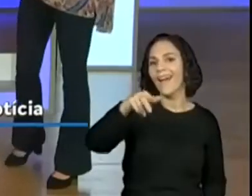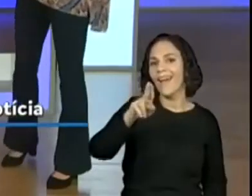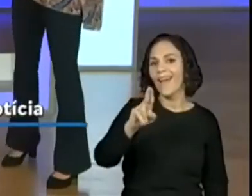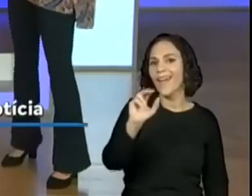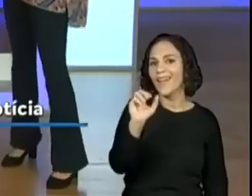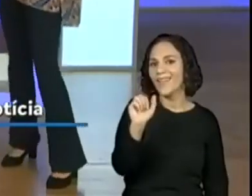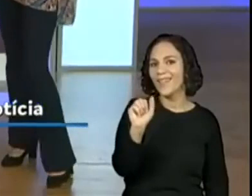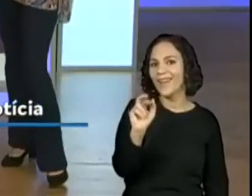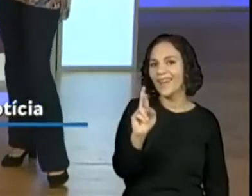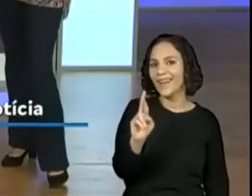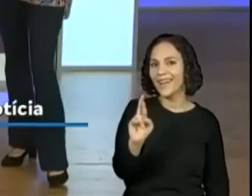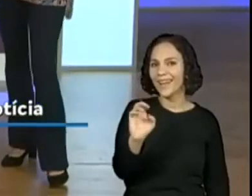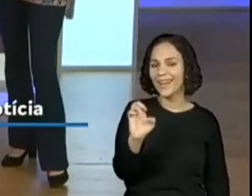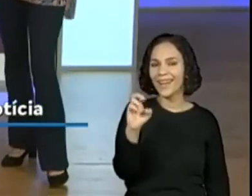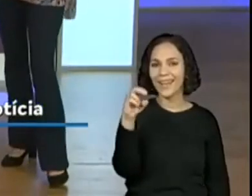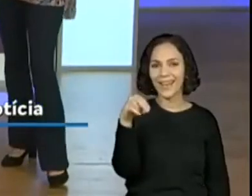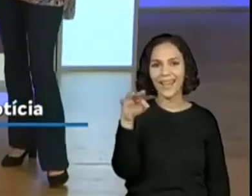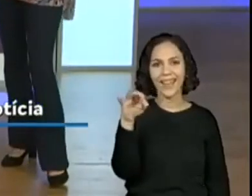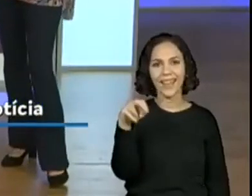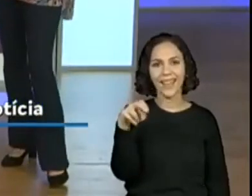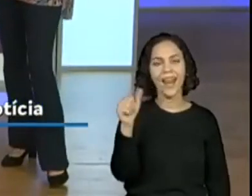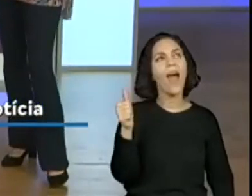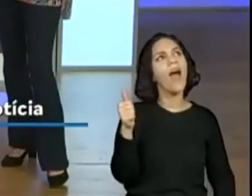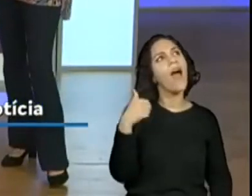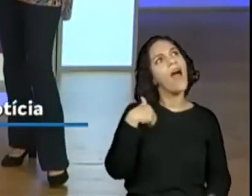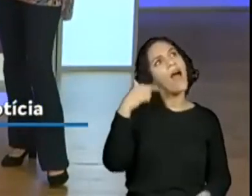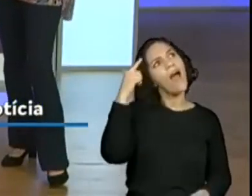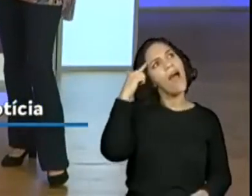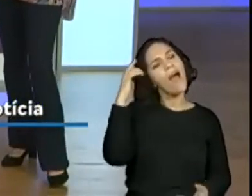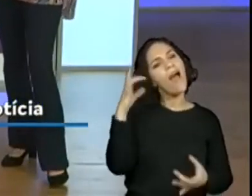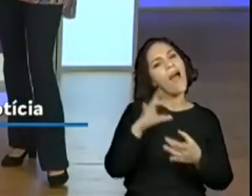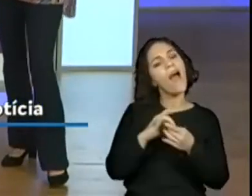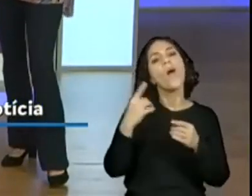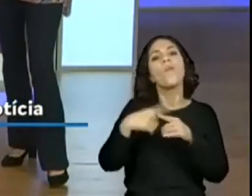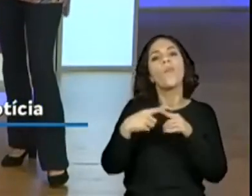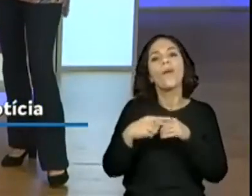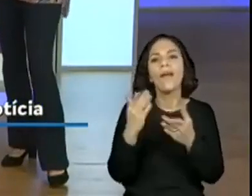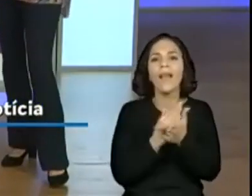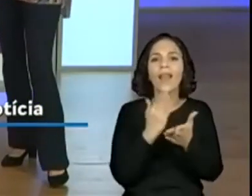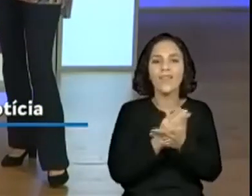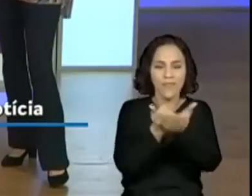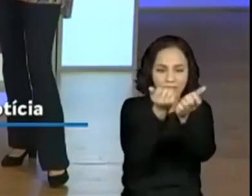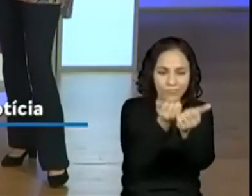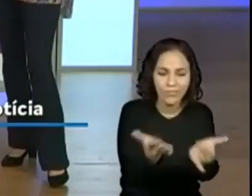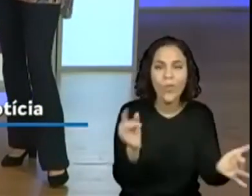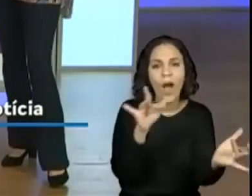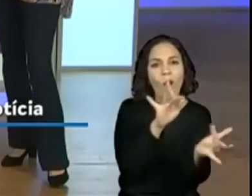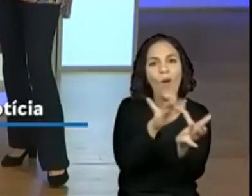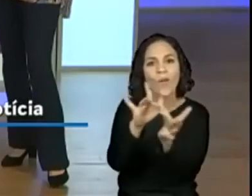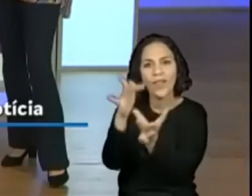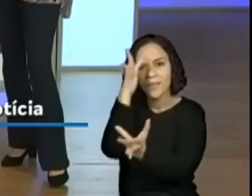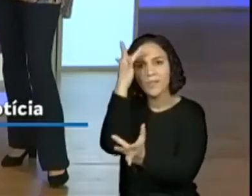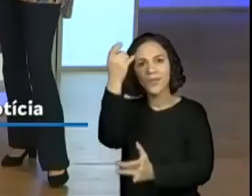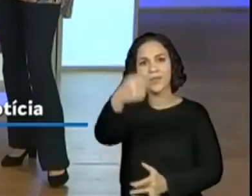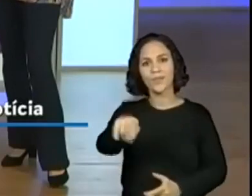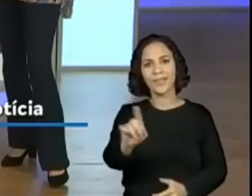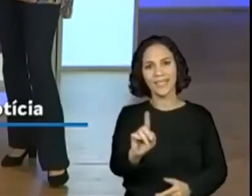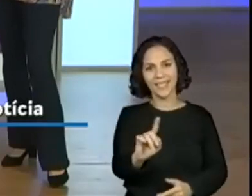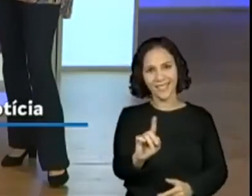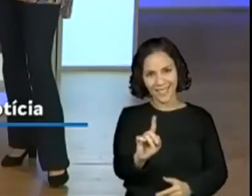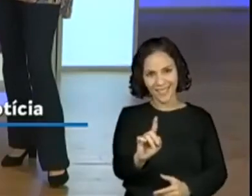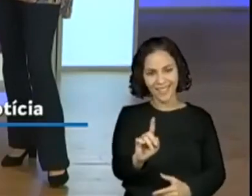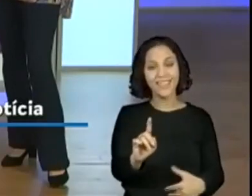a ver o motivo de usarem drone, que você não precisa de contato com as pessoas. Será que tem alguma coisa a assim?